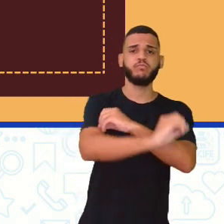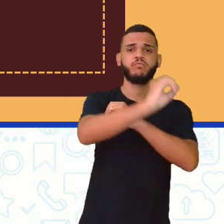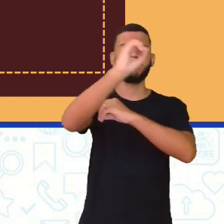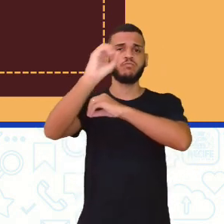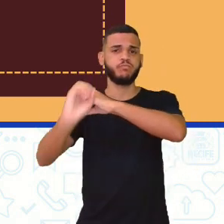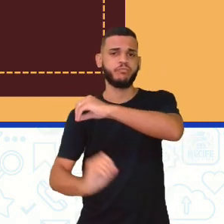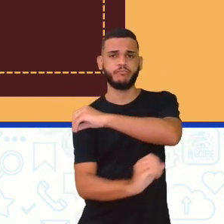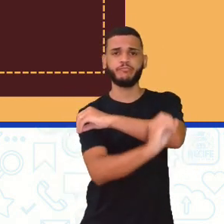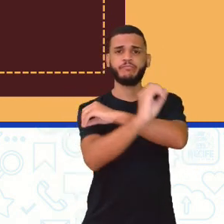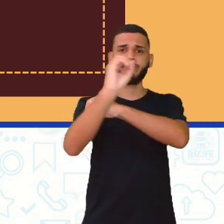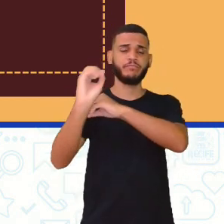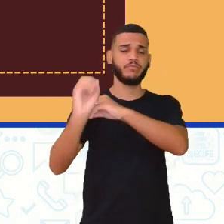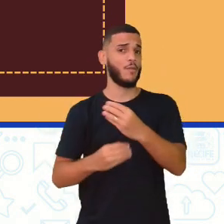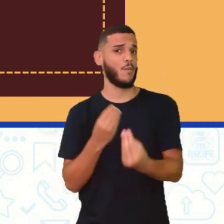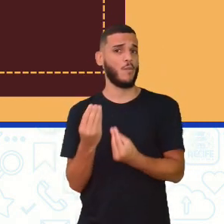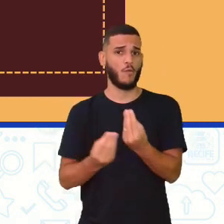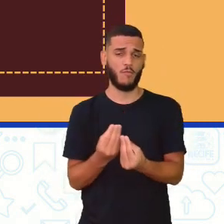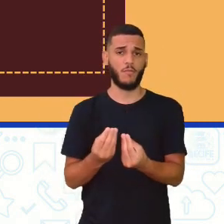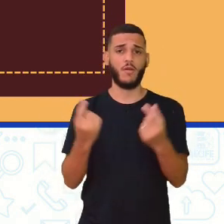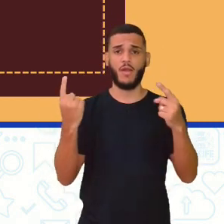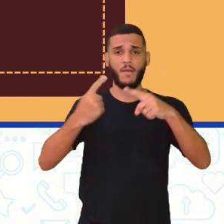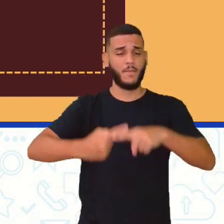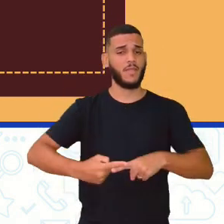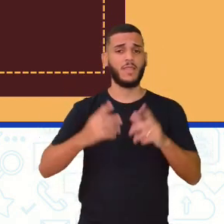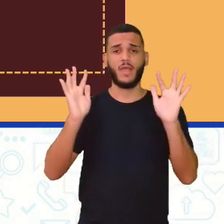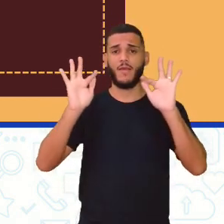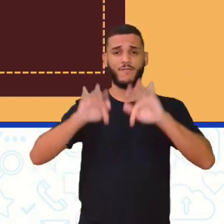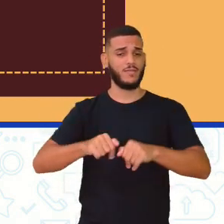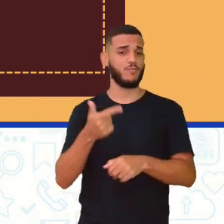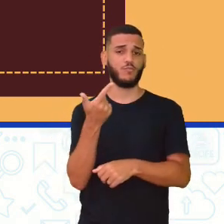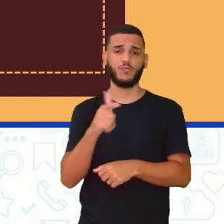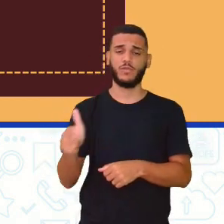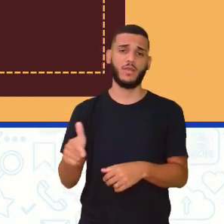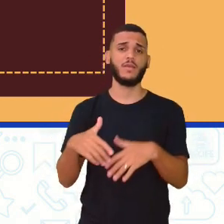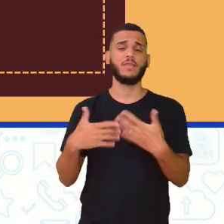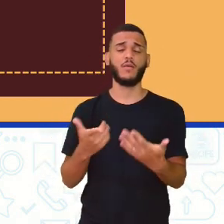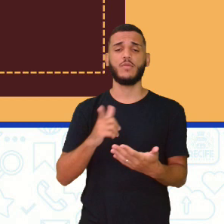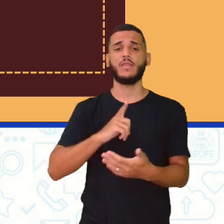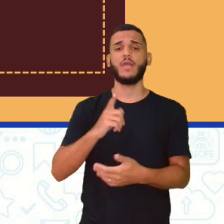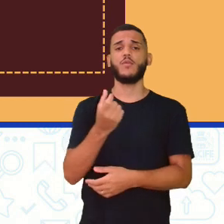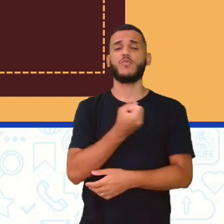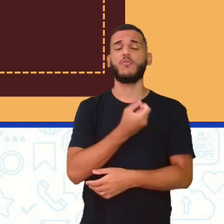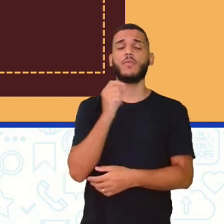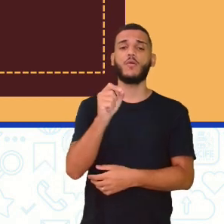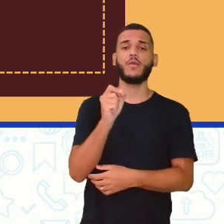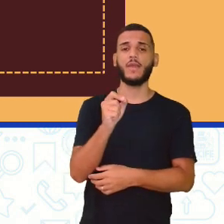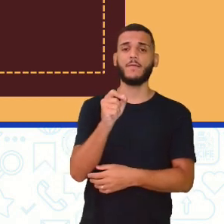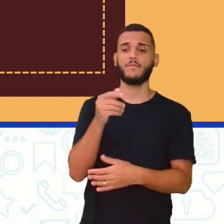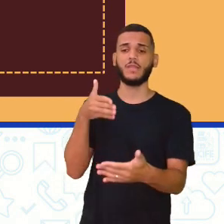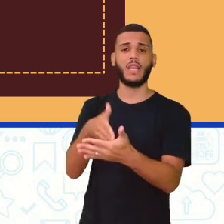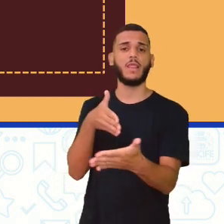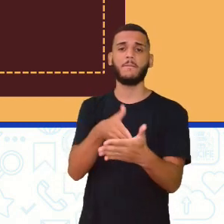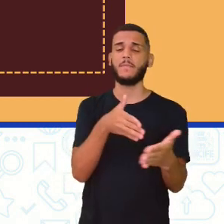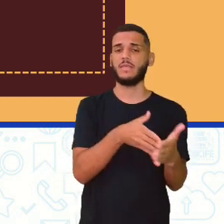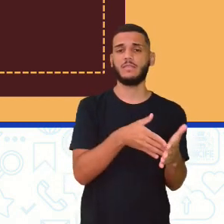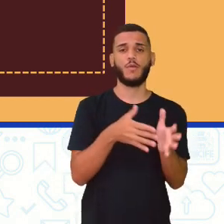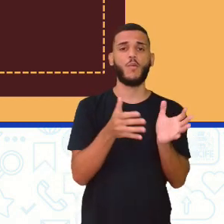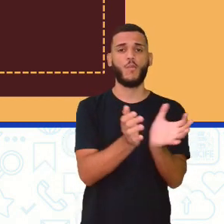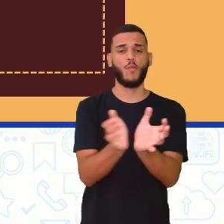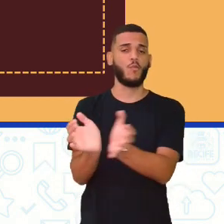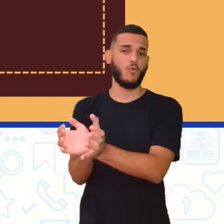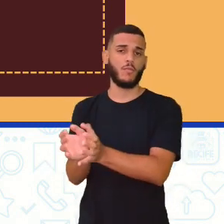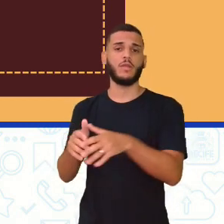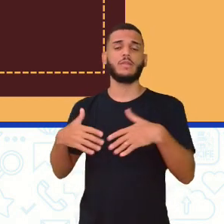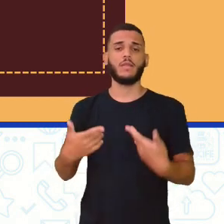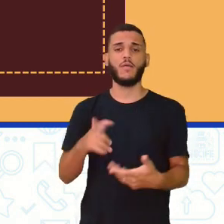acabava. Então, eles colocaram aí nos jogos um número restrito de overs, né, por equipe. Que é